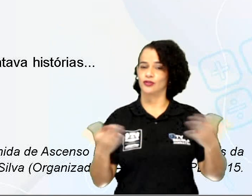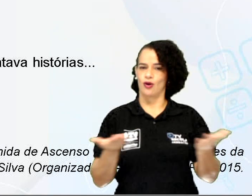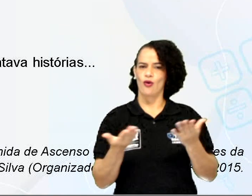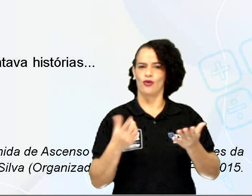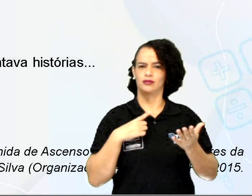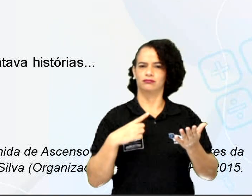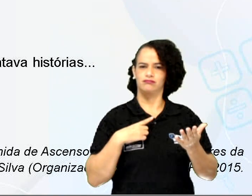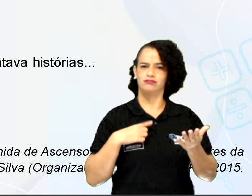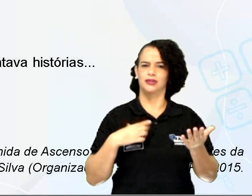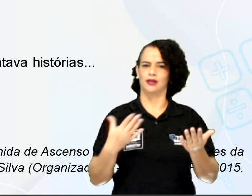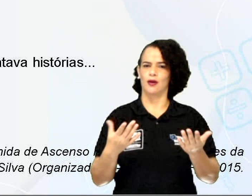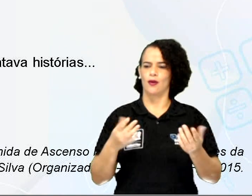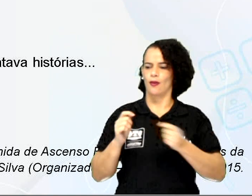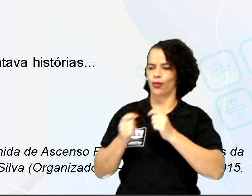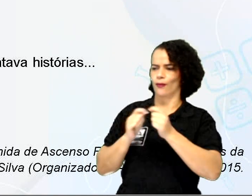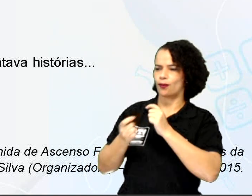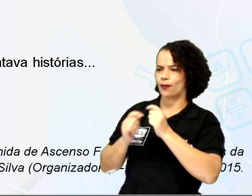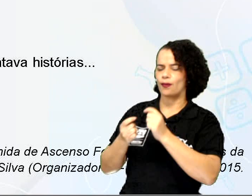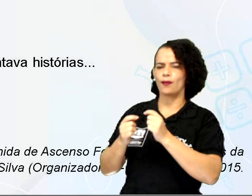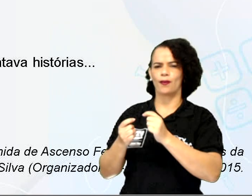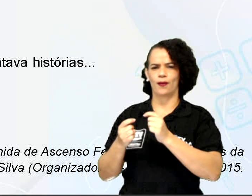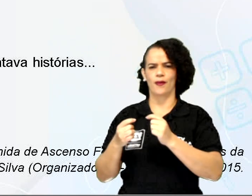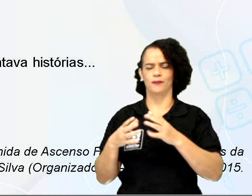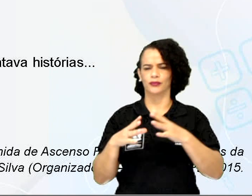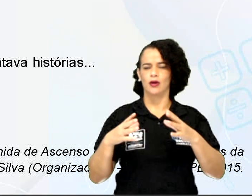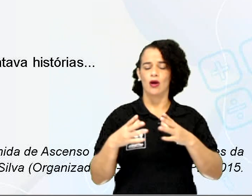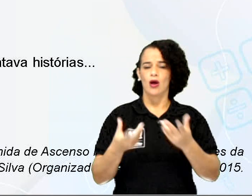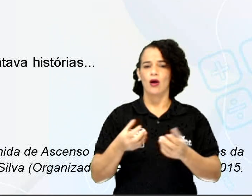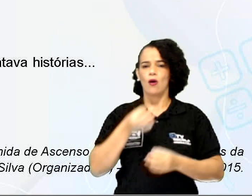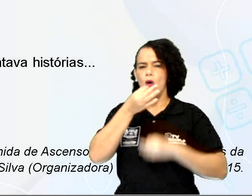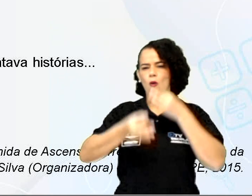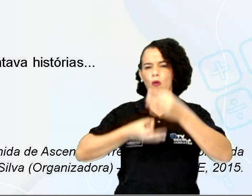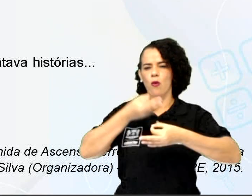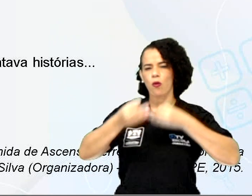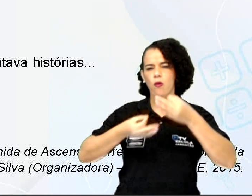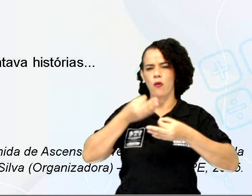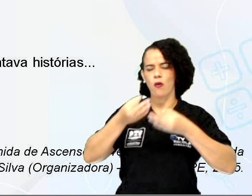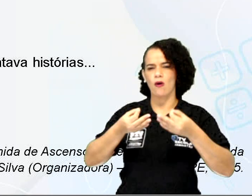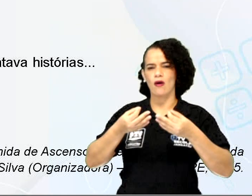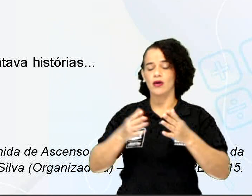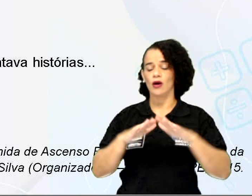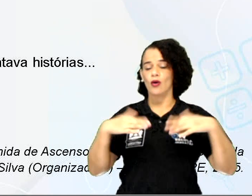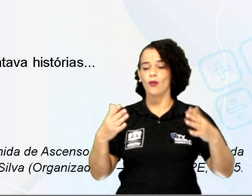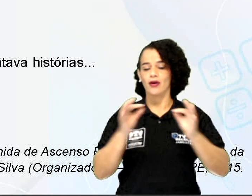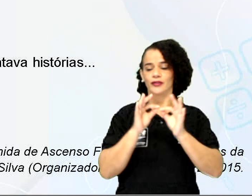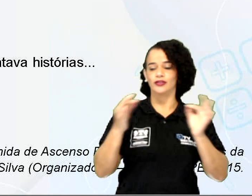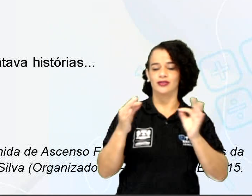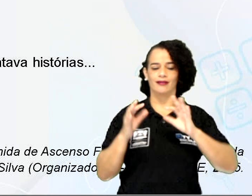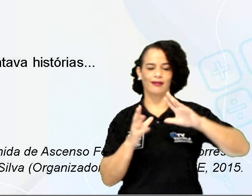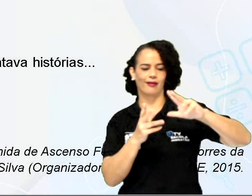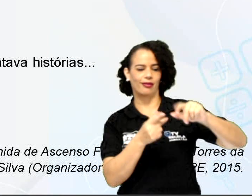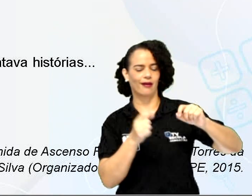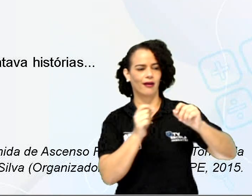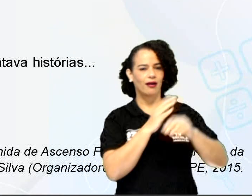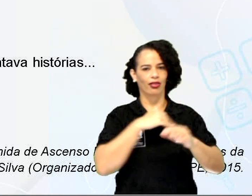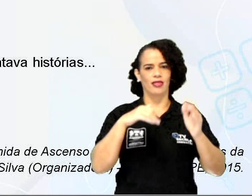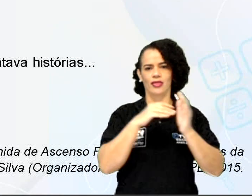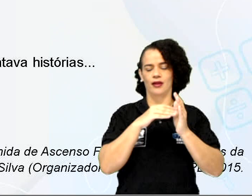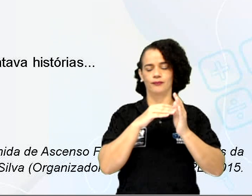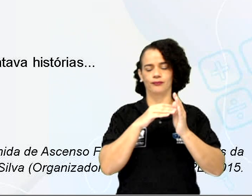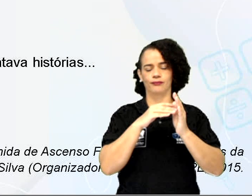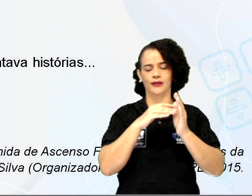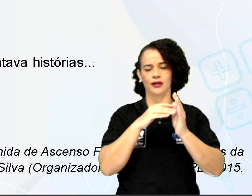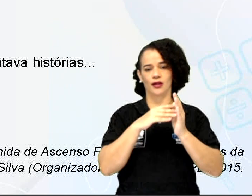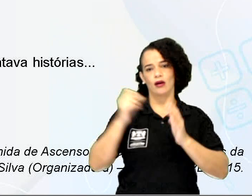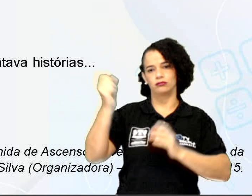temos sabatina. O argumento é a bolo. Qual é a distância da terra ao sol? Não sabe?